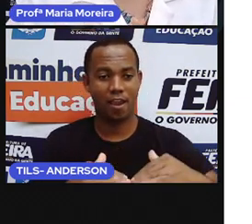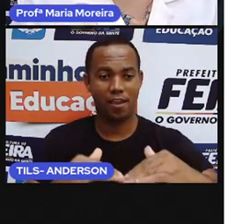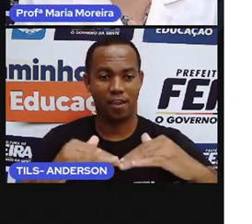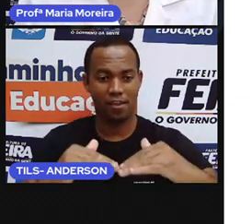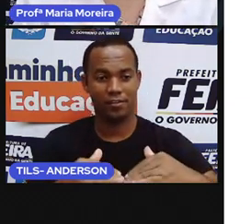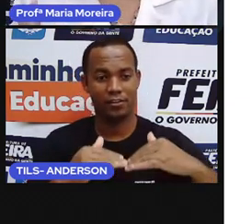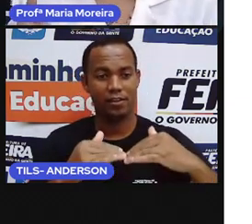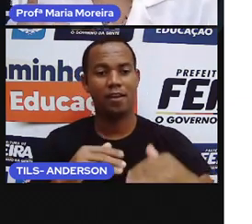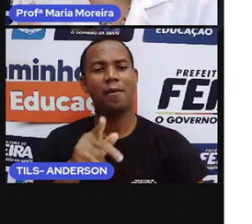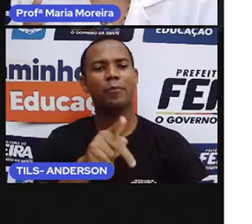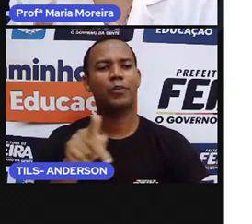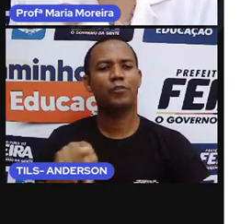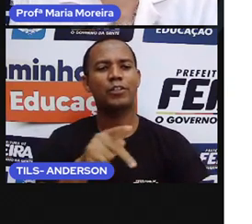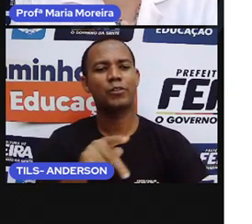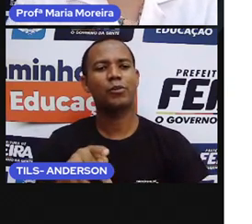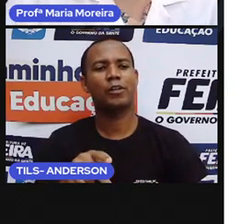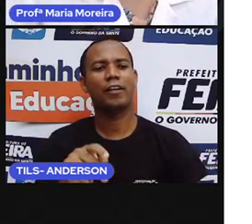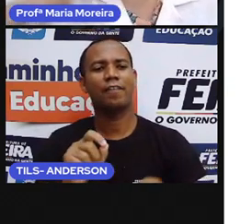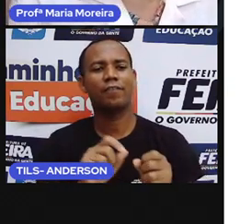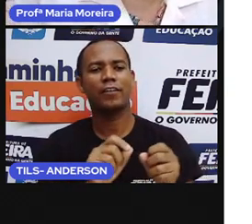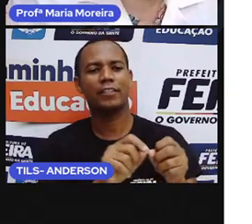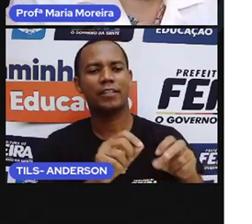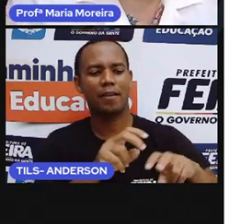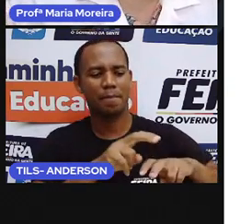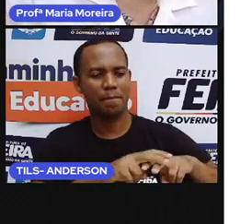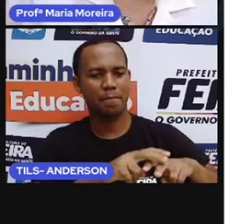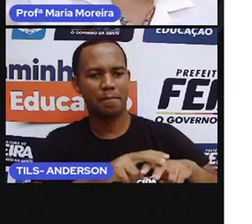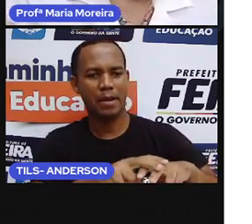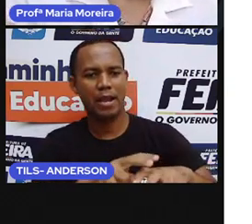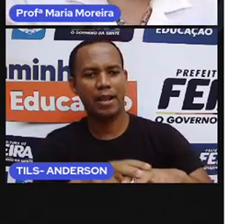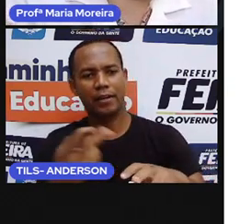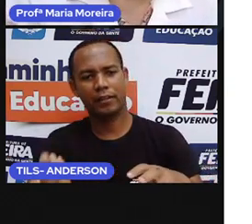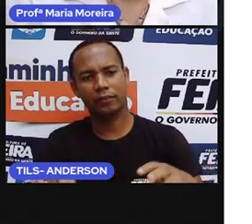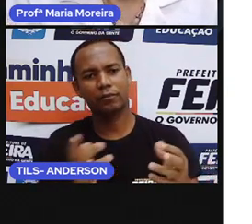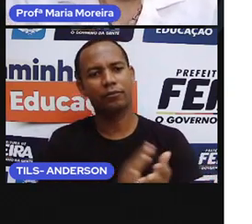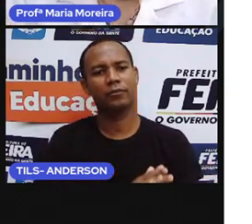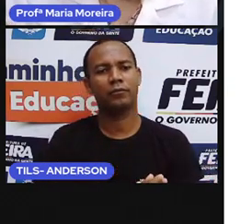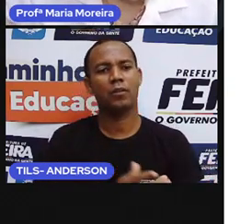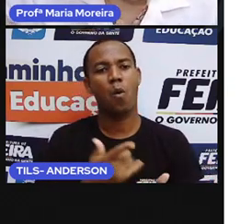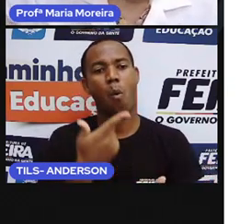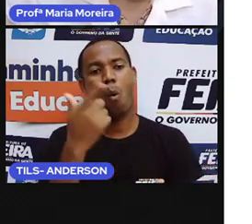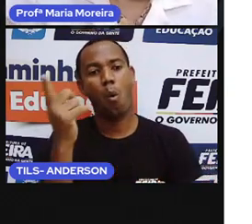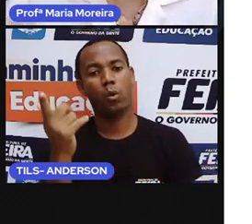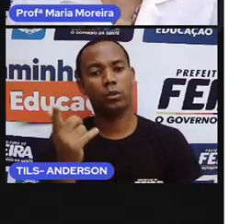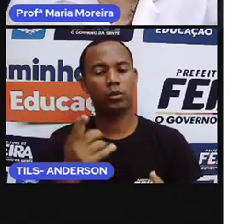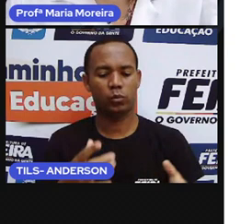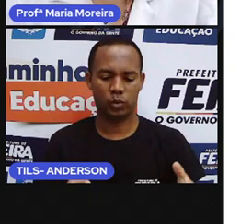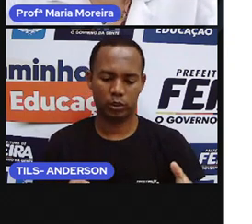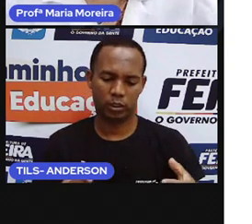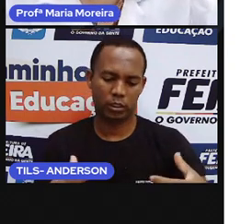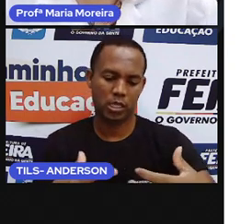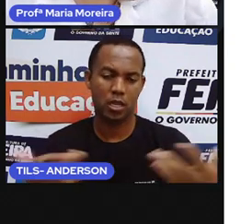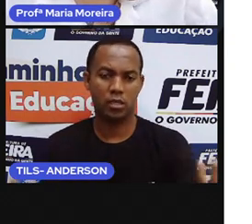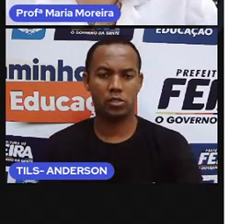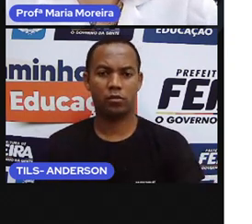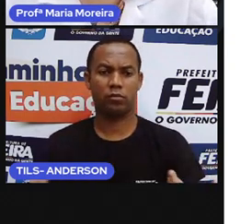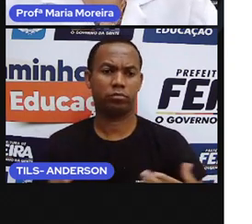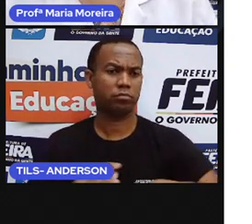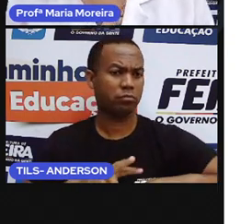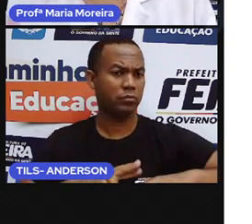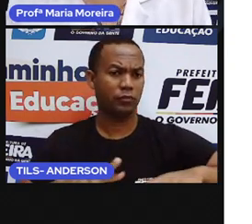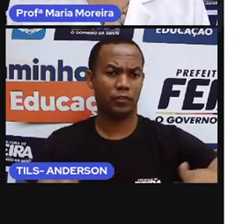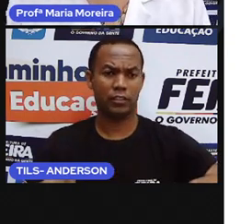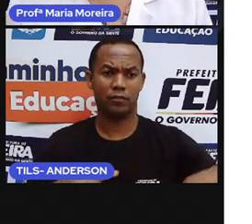Pró-Marinha vai ser responsável pelos bancos. Olha, Joana vai ser responsável por quê? Pelos textos. A Aninha será responsável pela